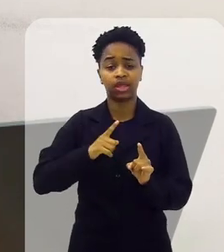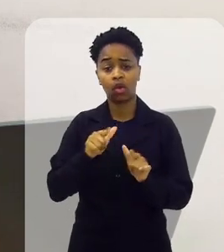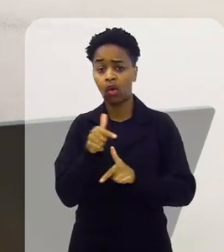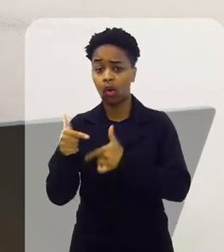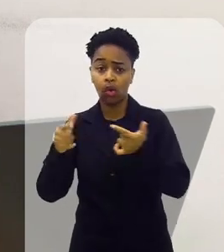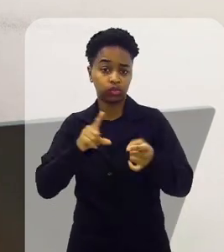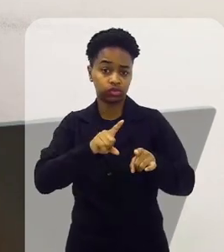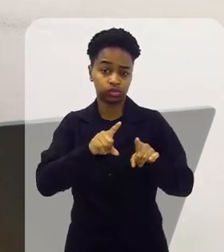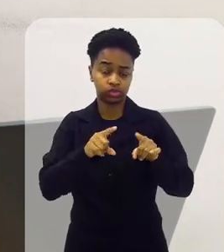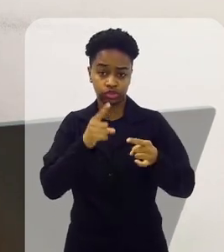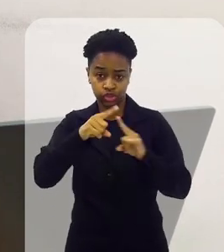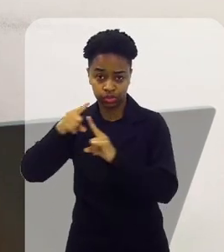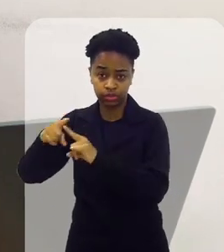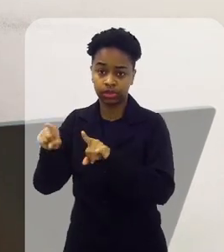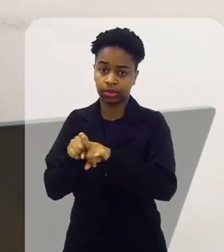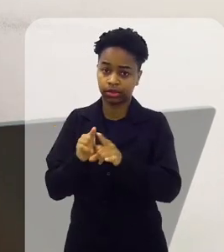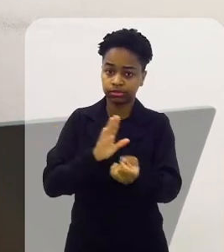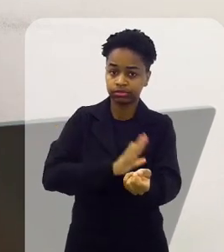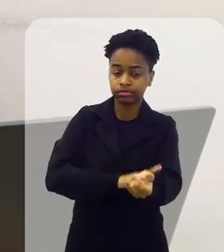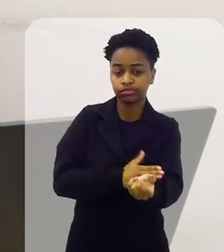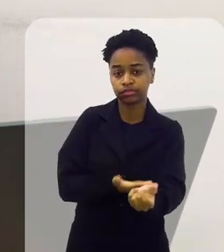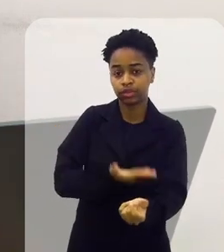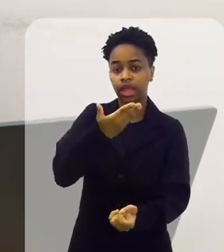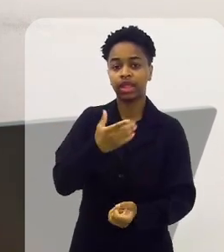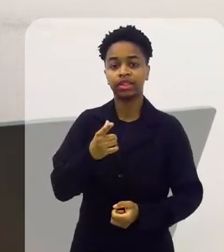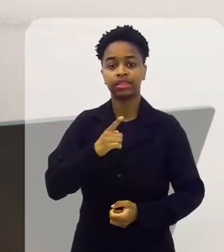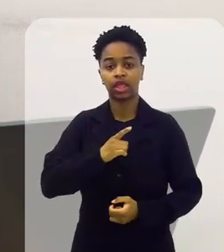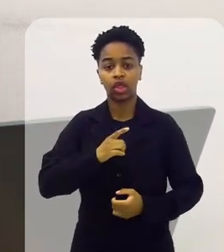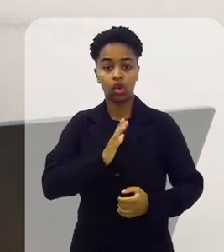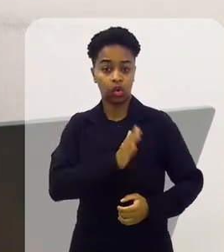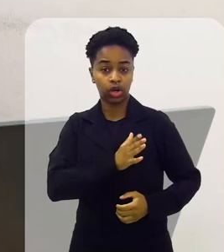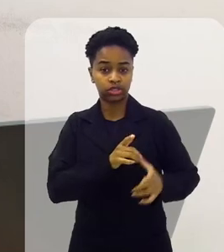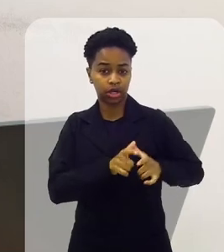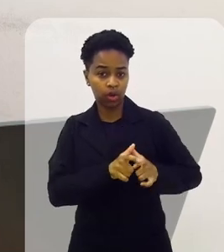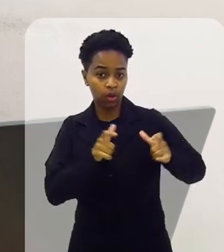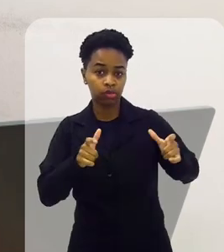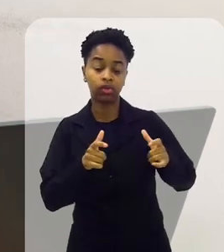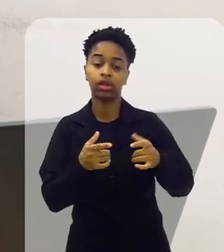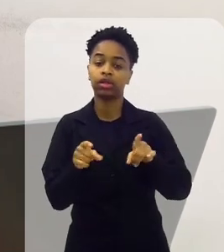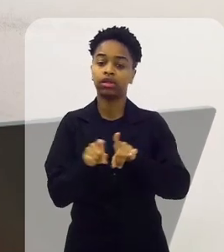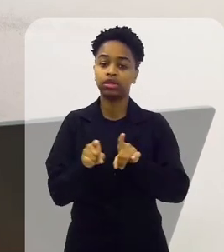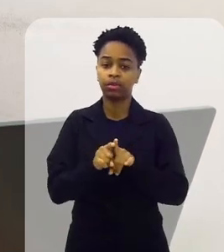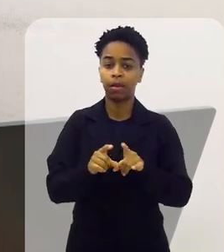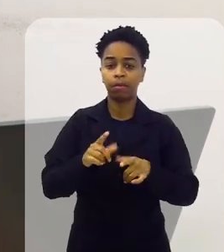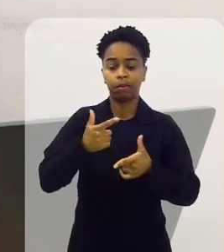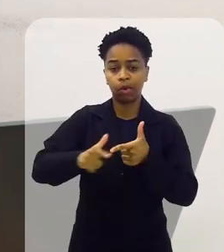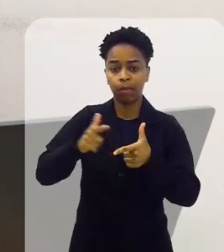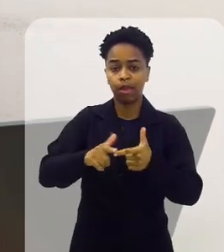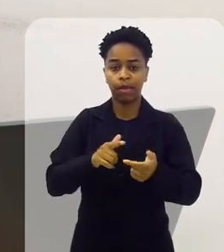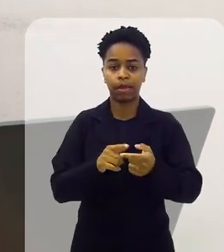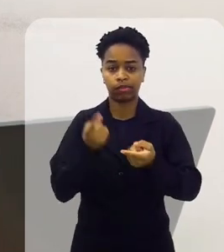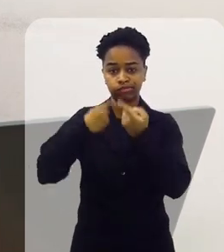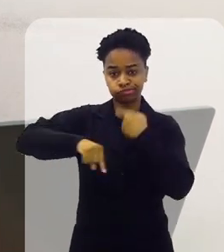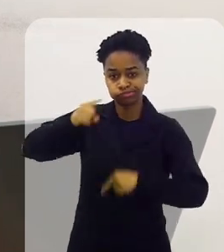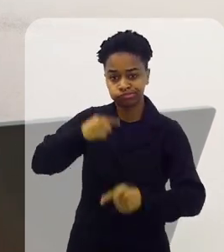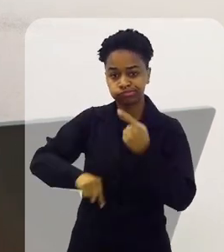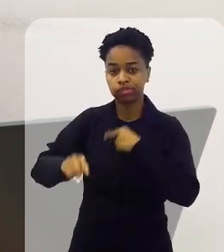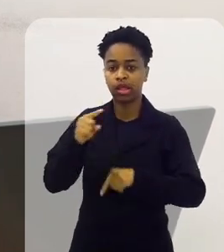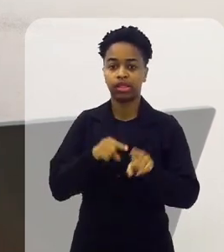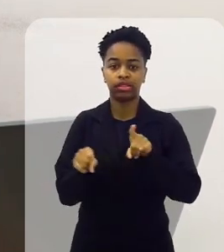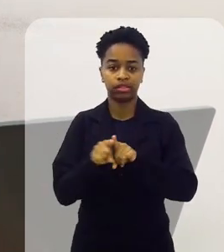hipertensão arterial, gente também tem aumento de tamanho de coração, problemas venosos em geral,